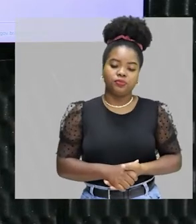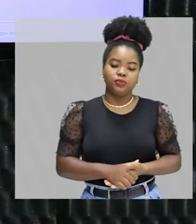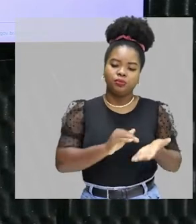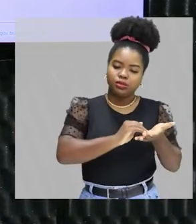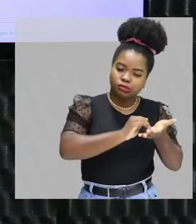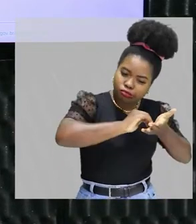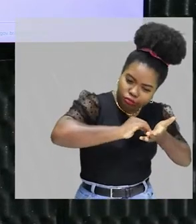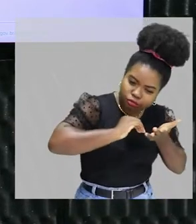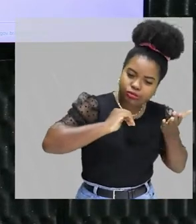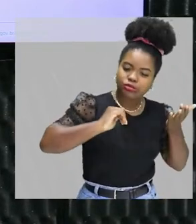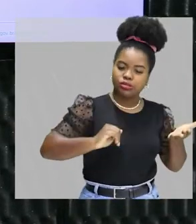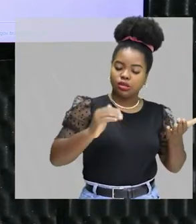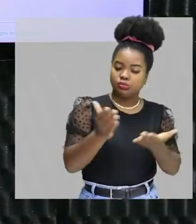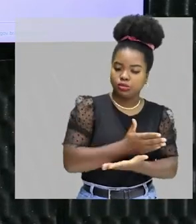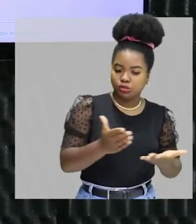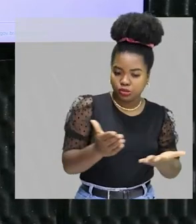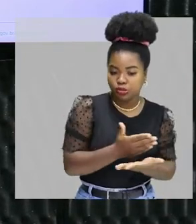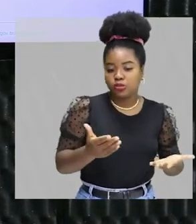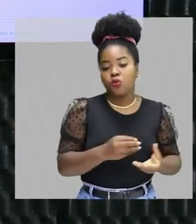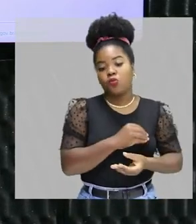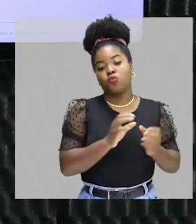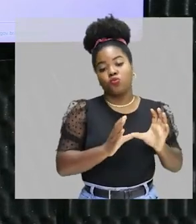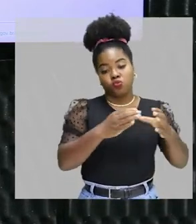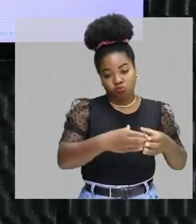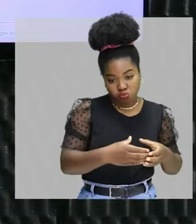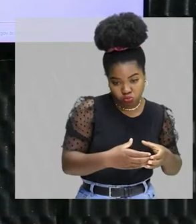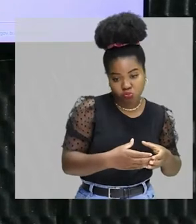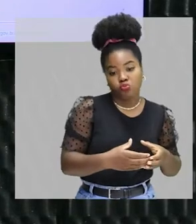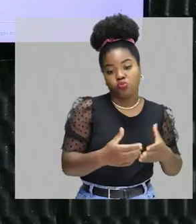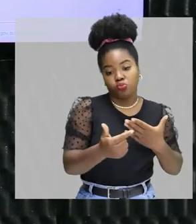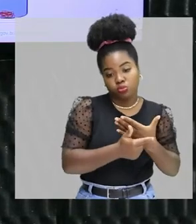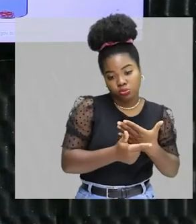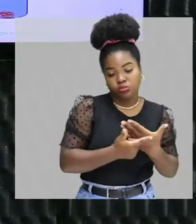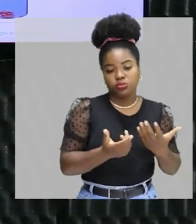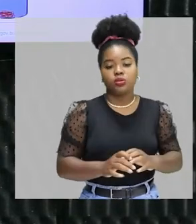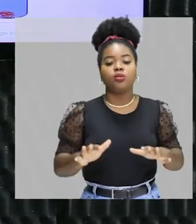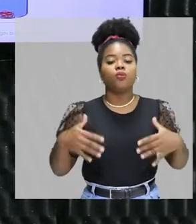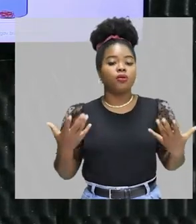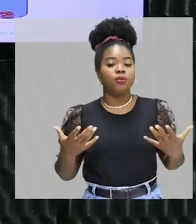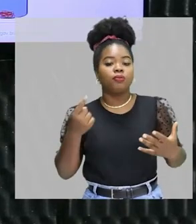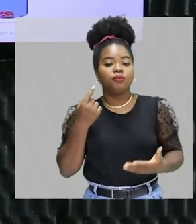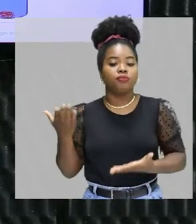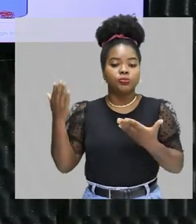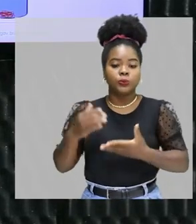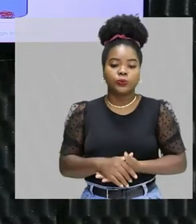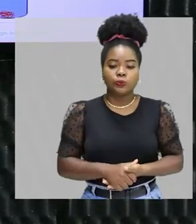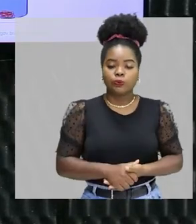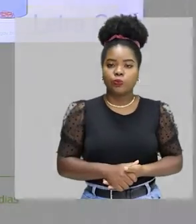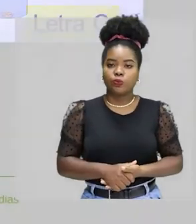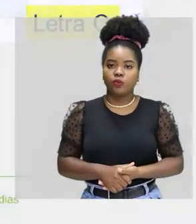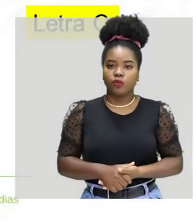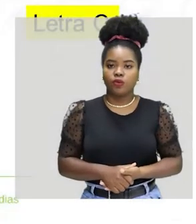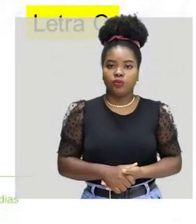retirada de algum componente. Então, em qual momento, turminha? Olha só.